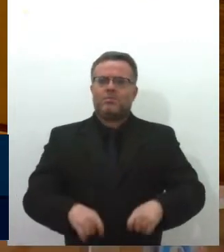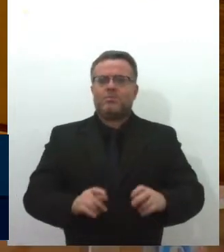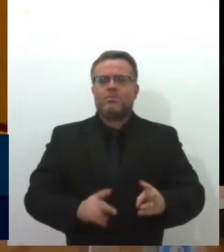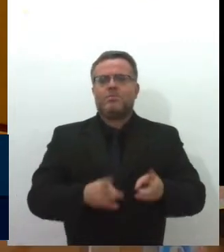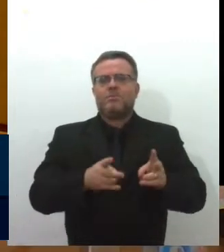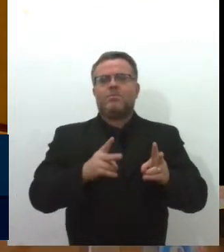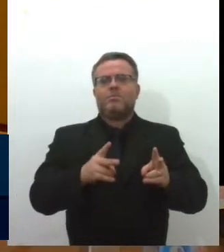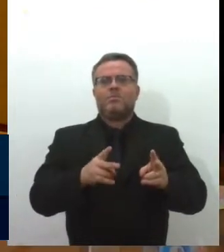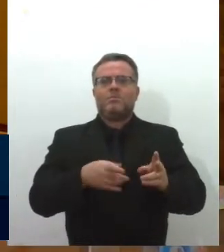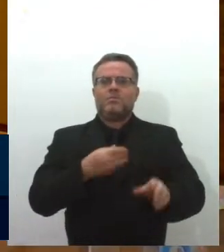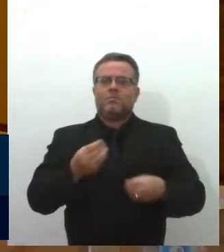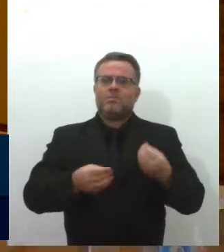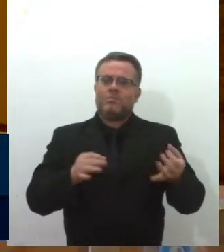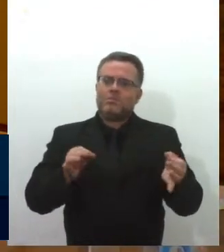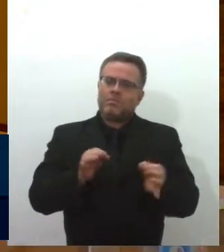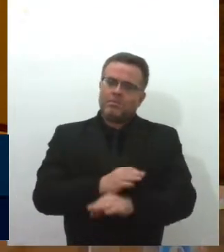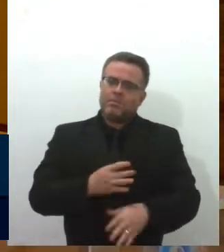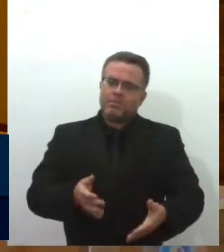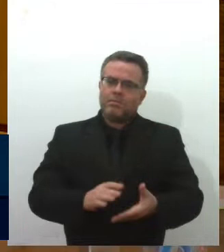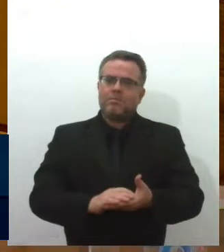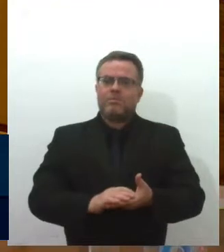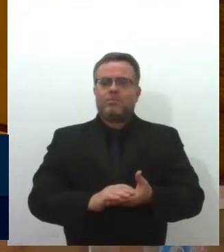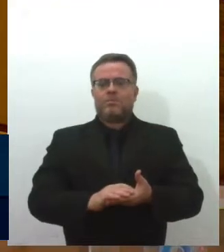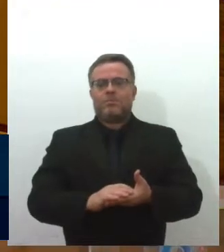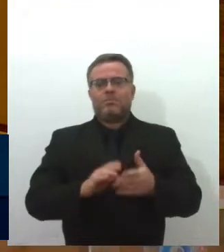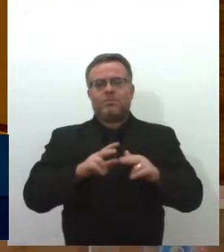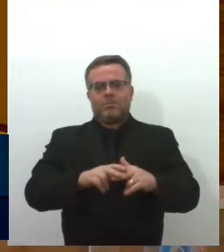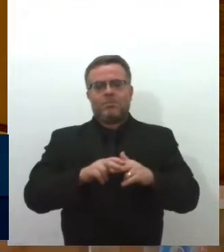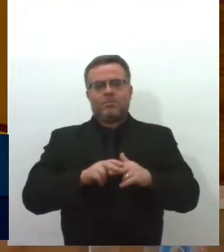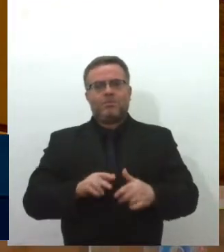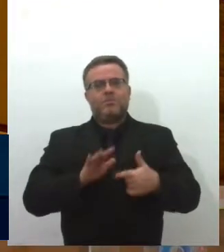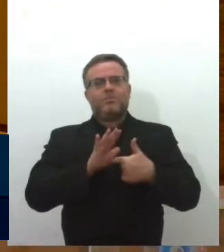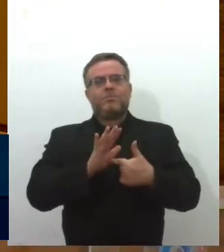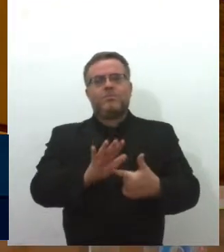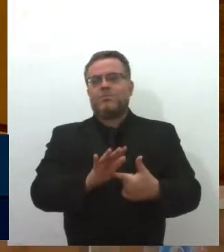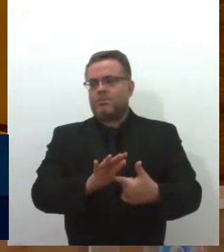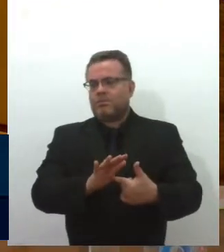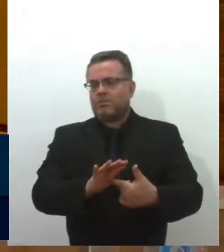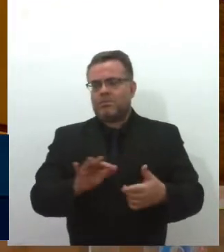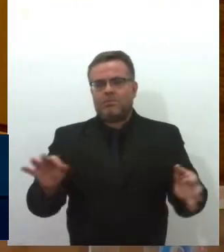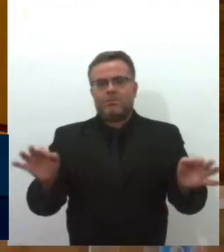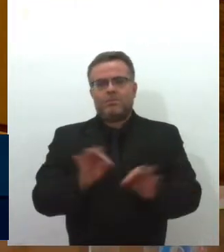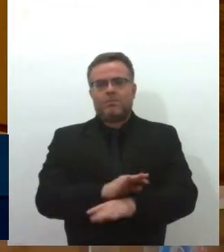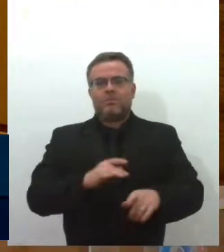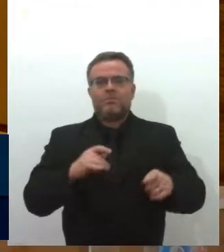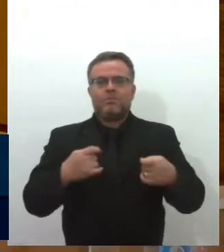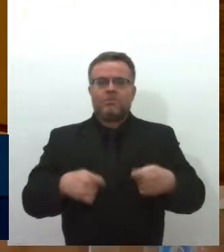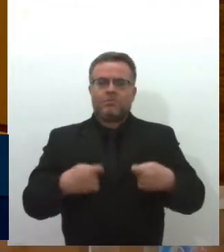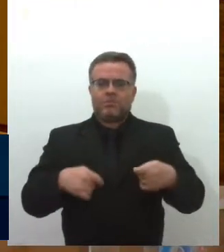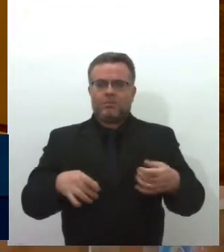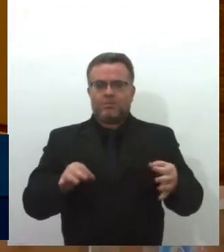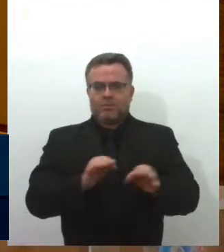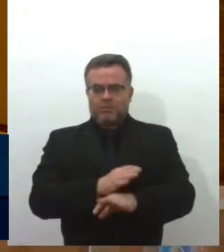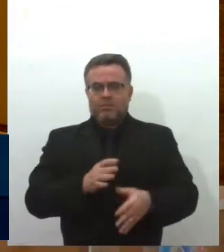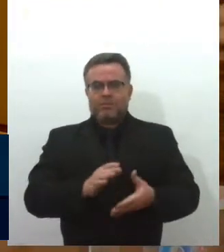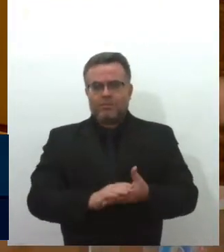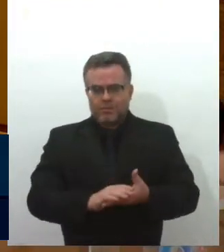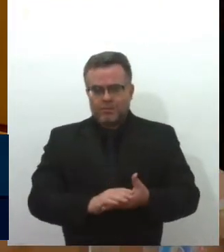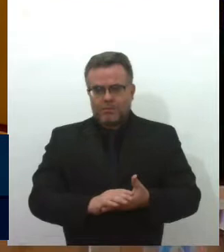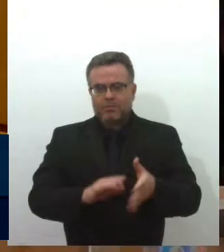cadastrados como autistas. Buscando informações e mais nenhuma informação